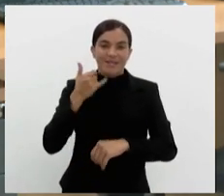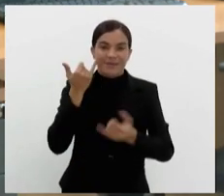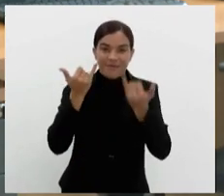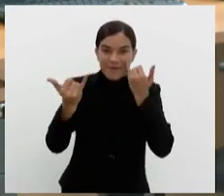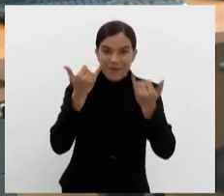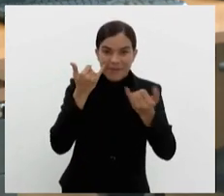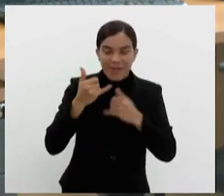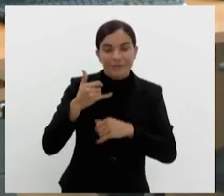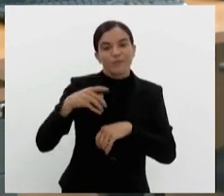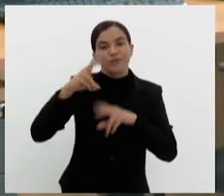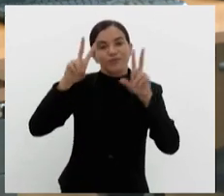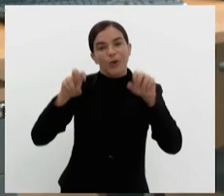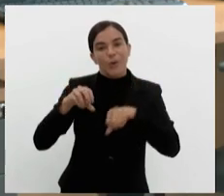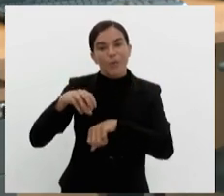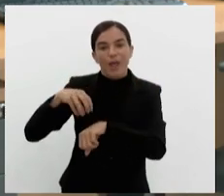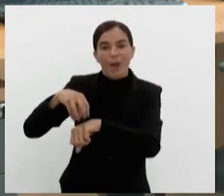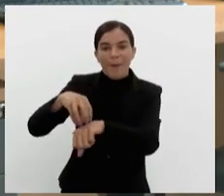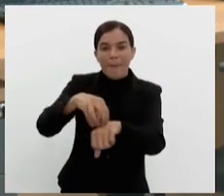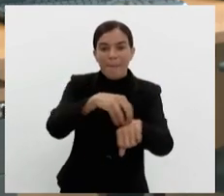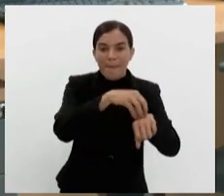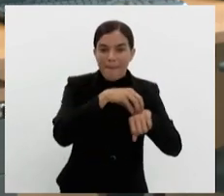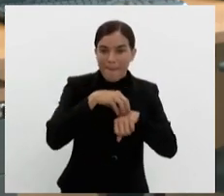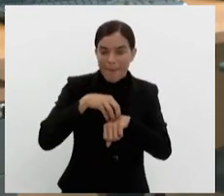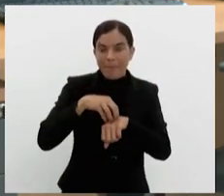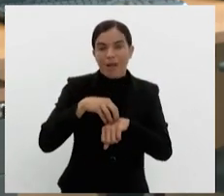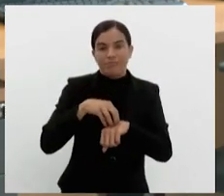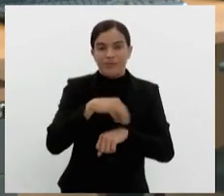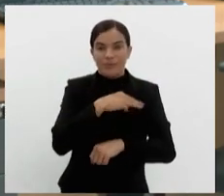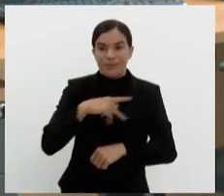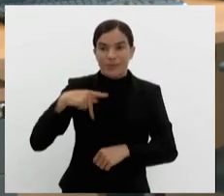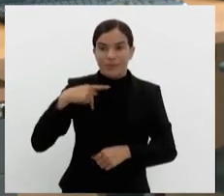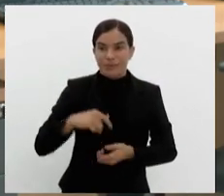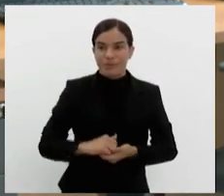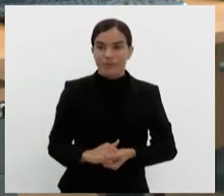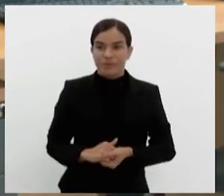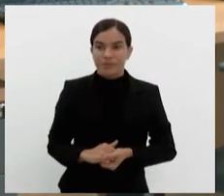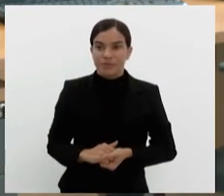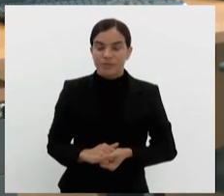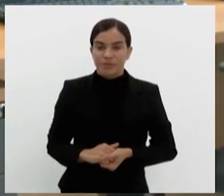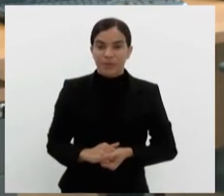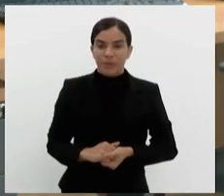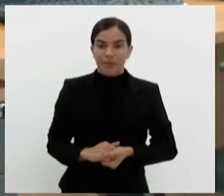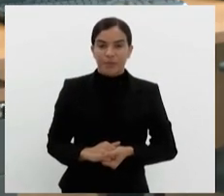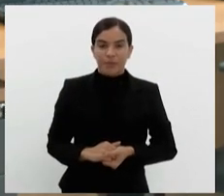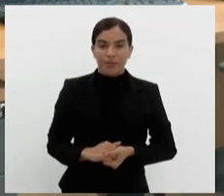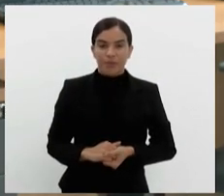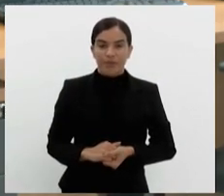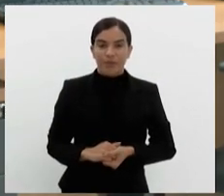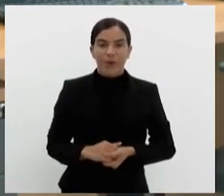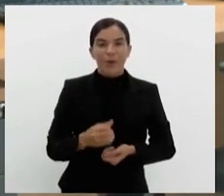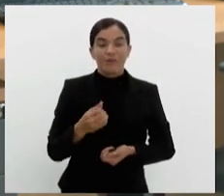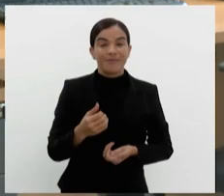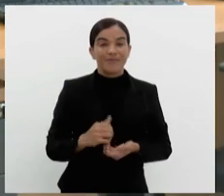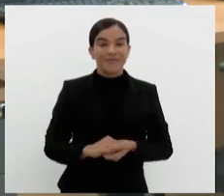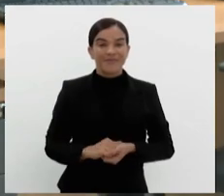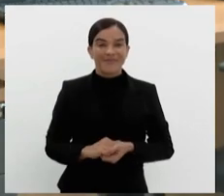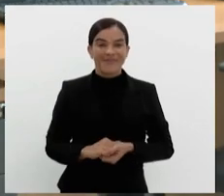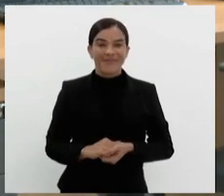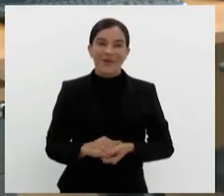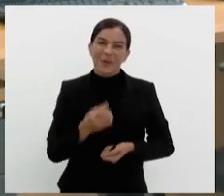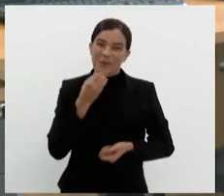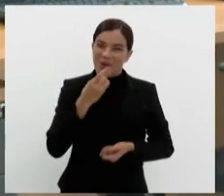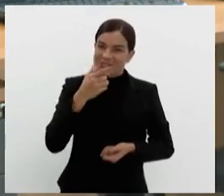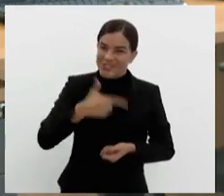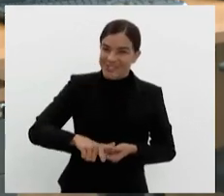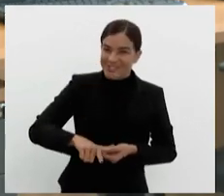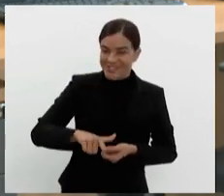a ouvidoria itinerante do Ministério Público. É com você de novo, Paulo Vitor. Bom dia. Bom dia